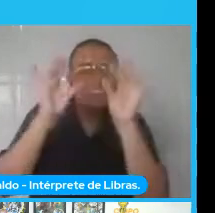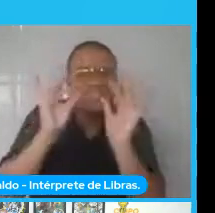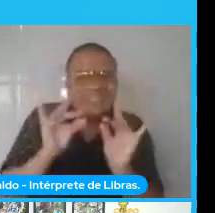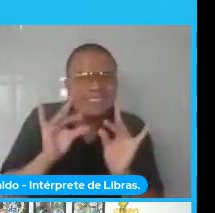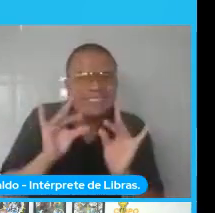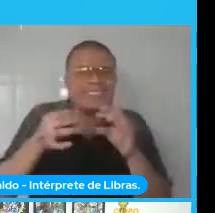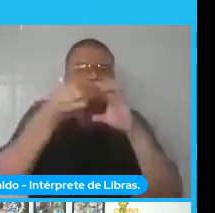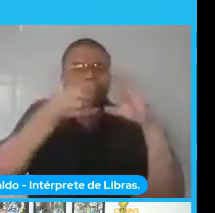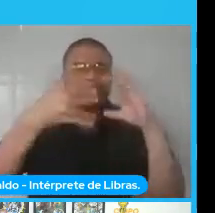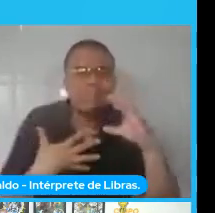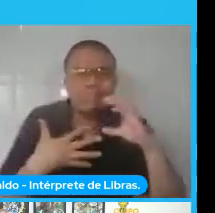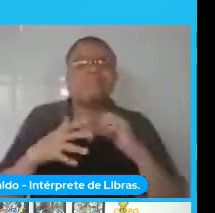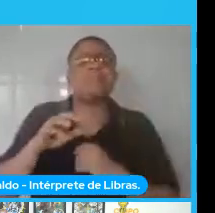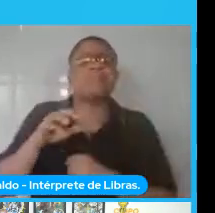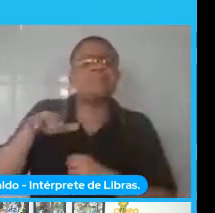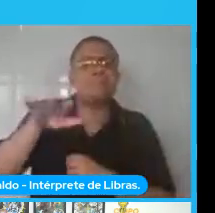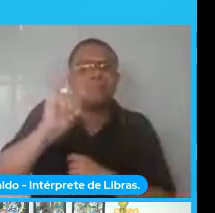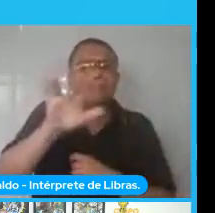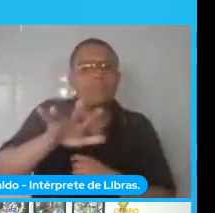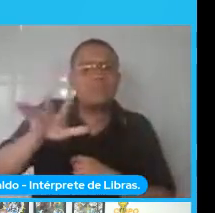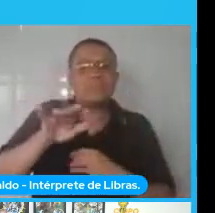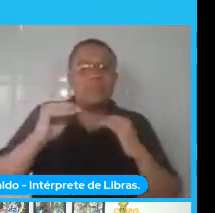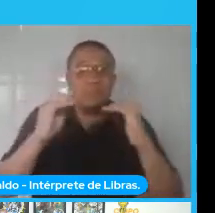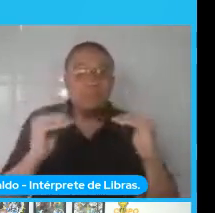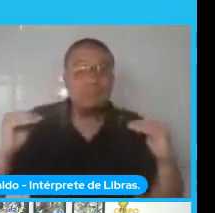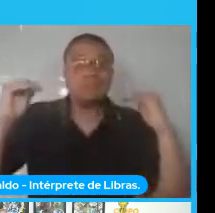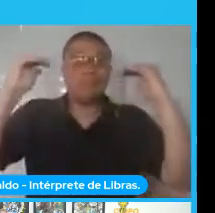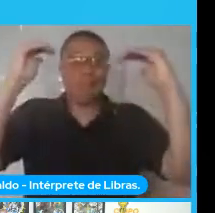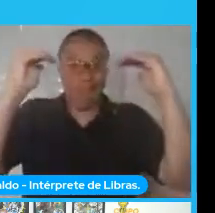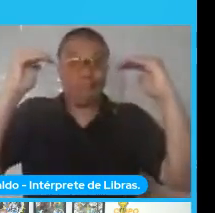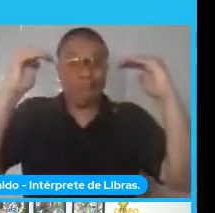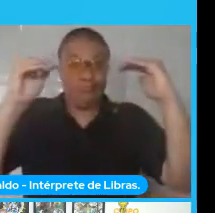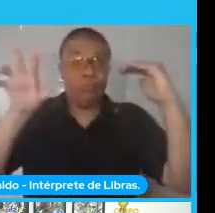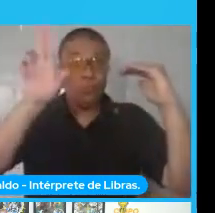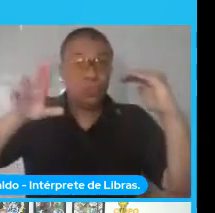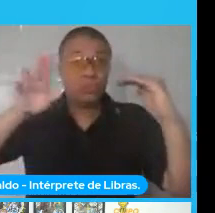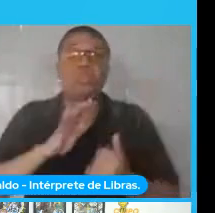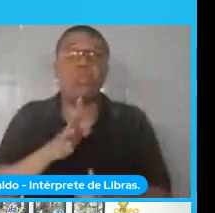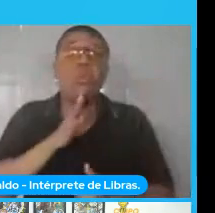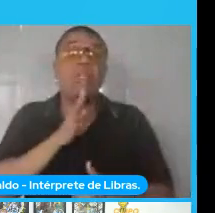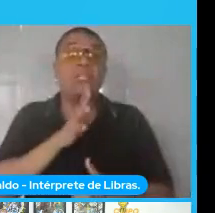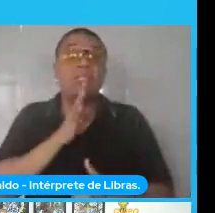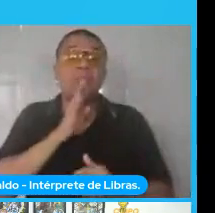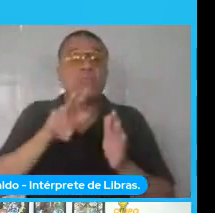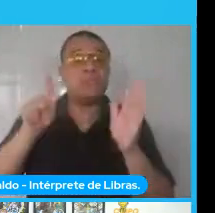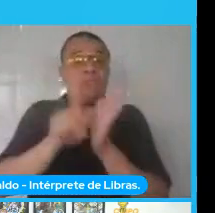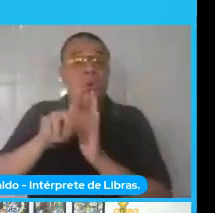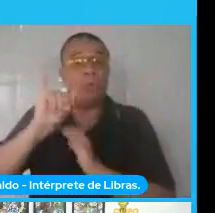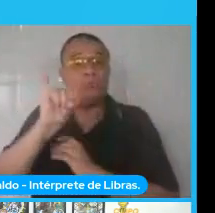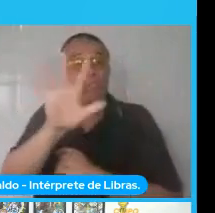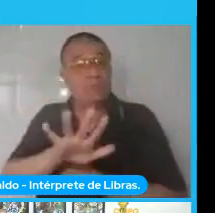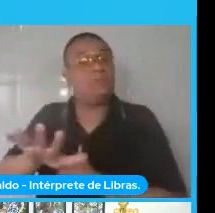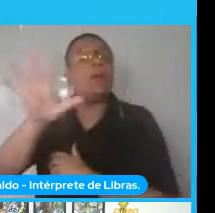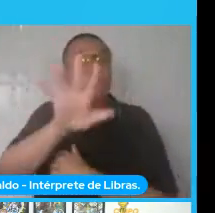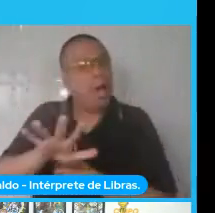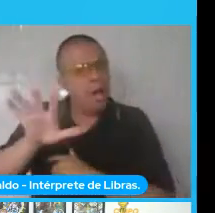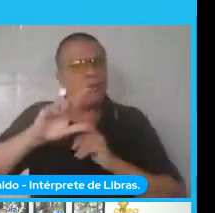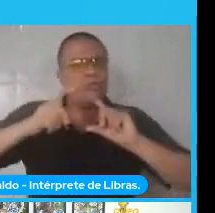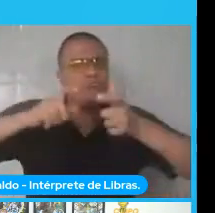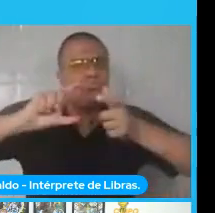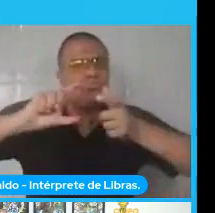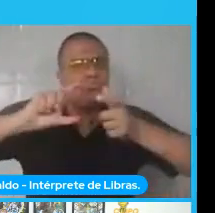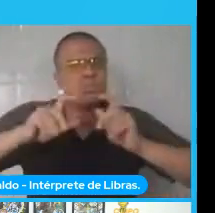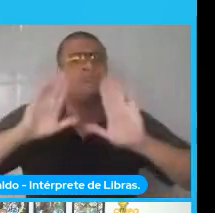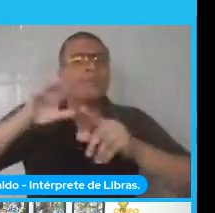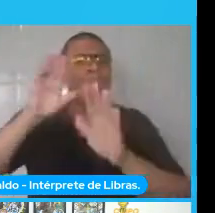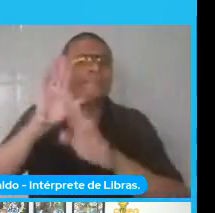imagem, e tem a visão em alto nível, que é o uso de conhecimento, já dessas imagens tratadas e processadas, para fazer inferências.